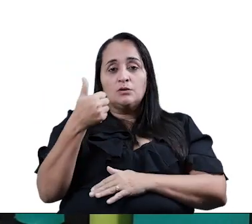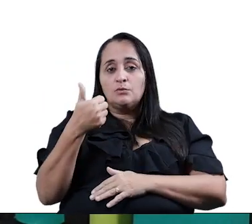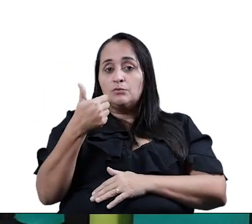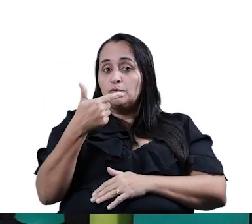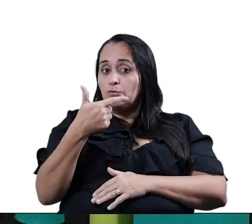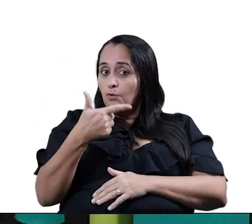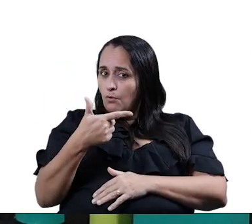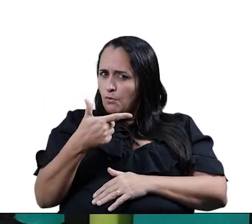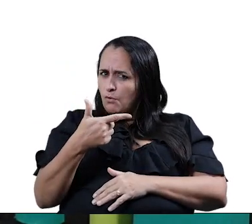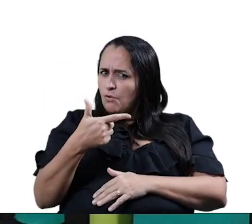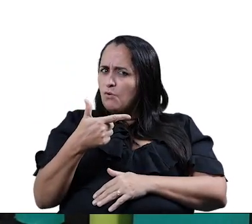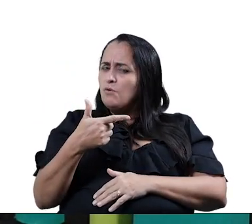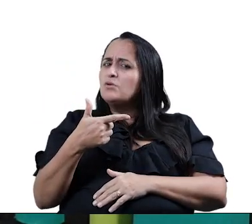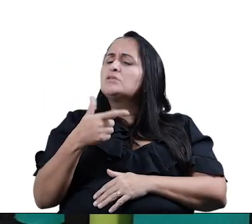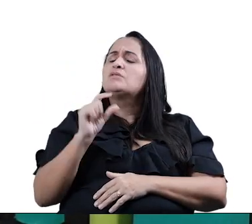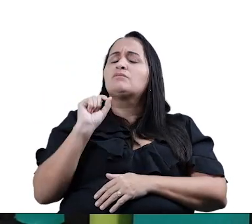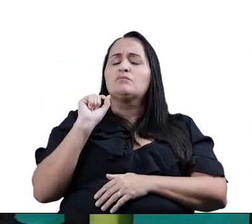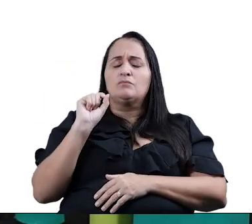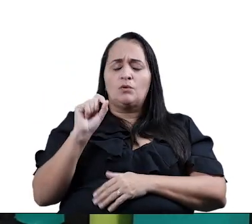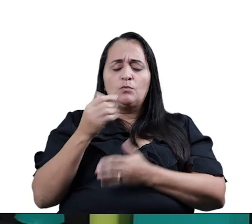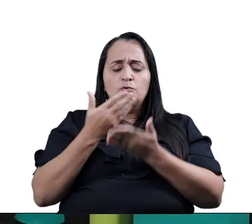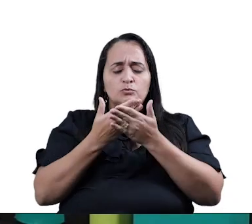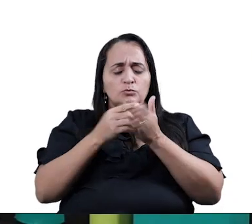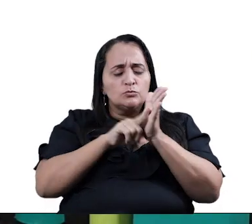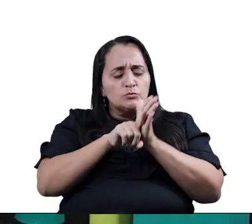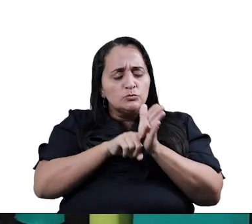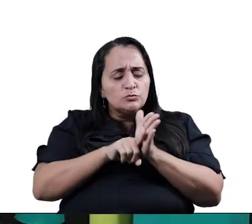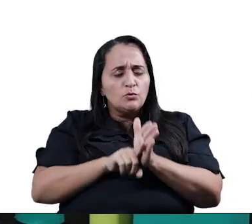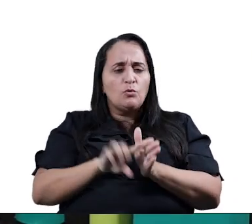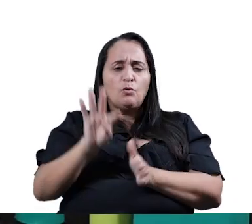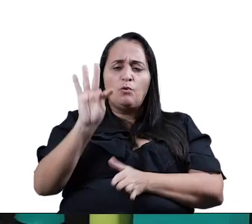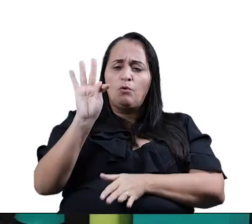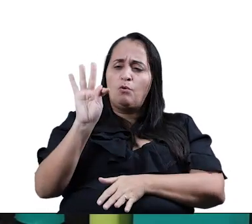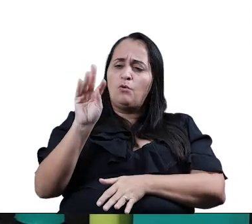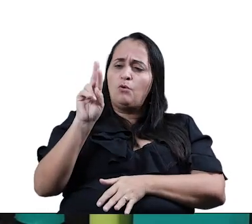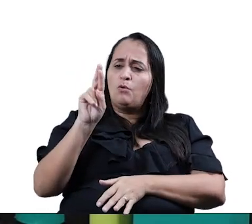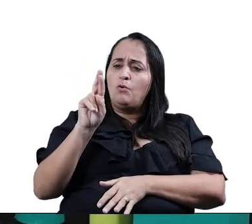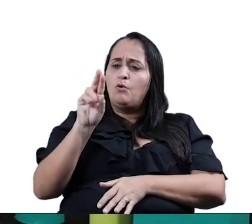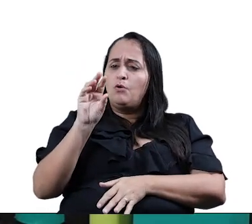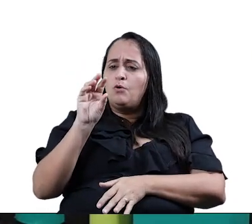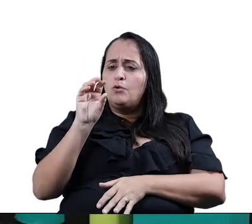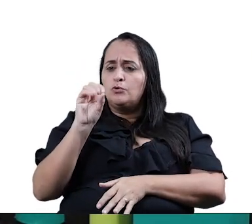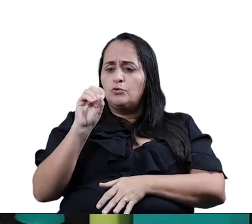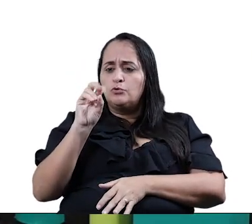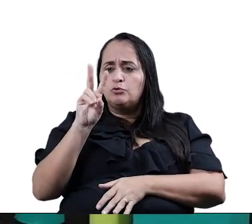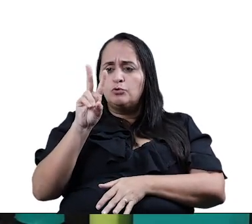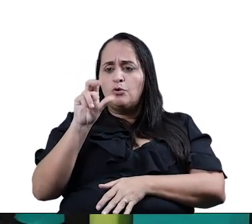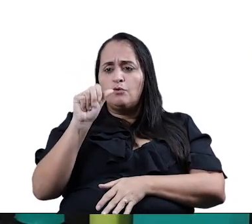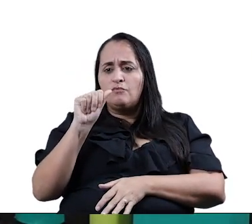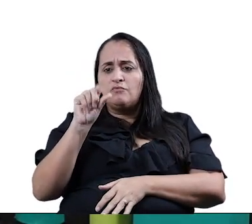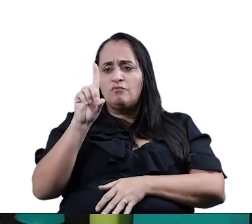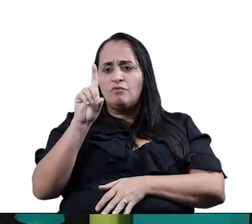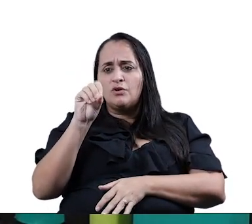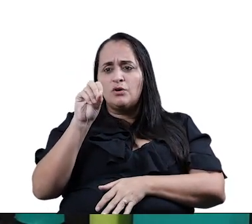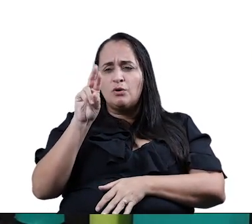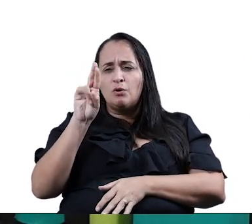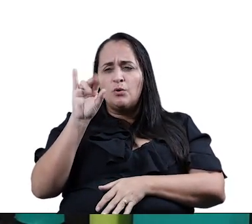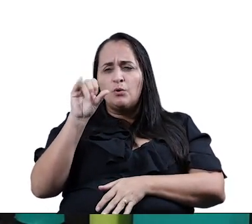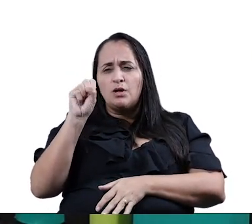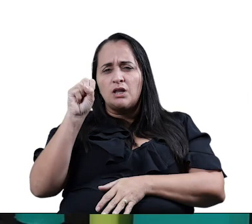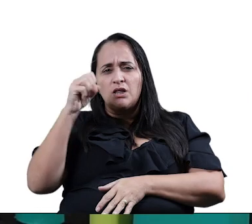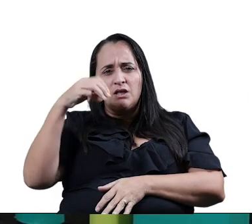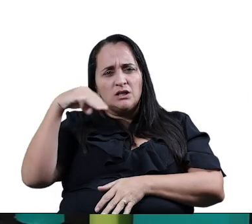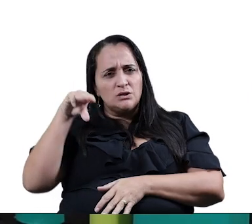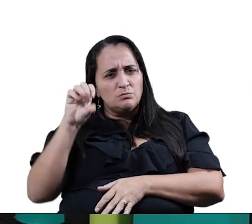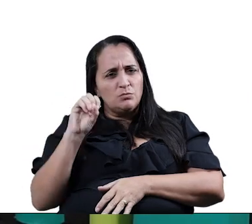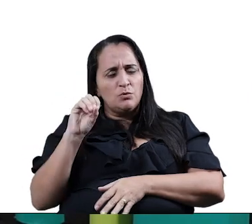o trovadorismo. Isso, os cantadores, trovadores, que misturavam canções, poesias e